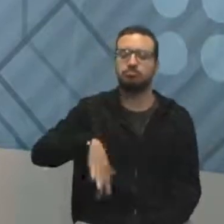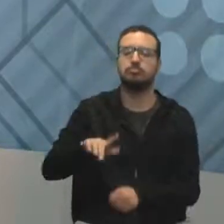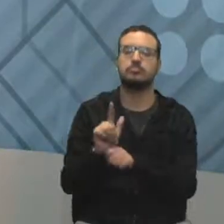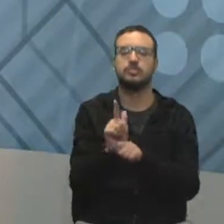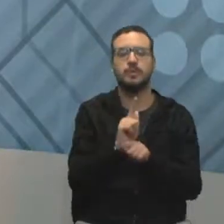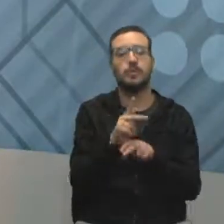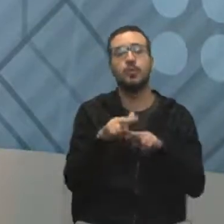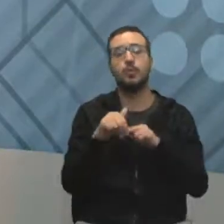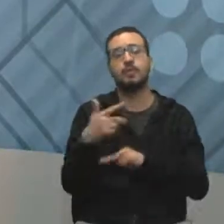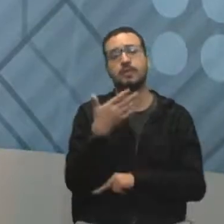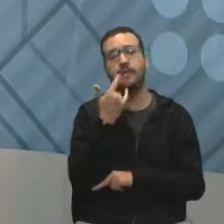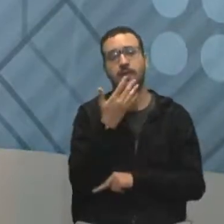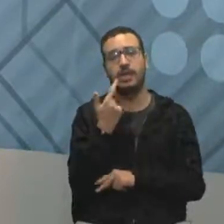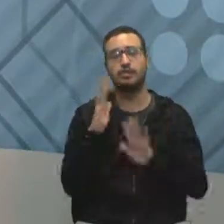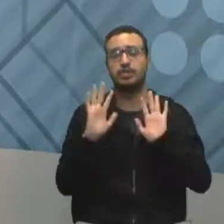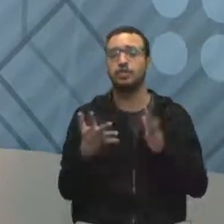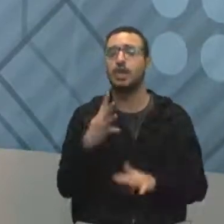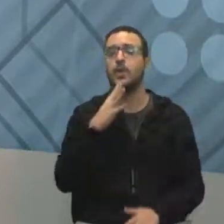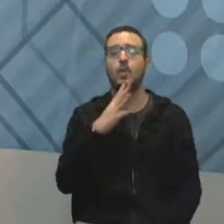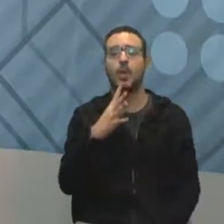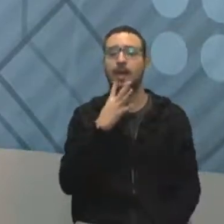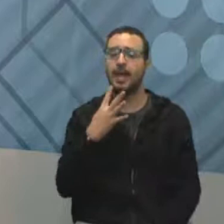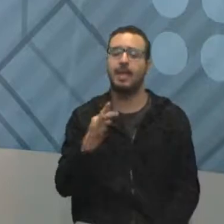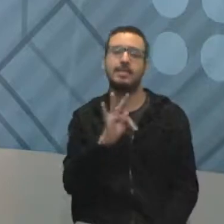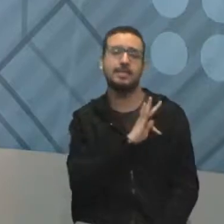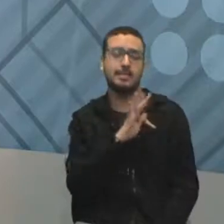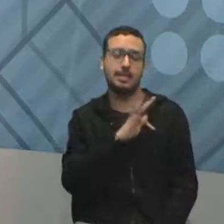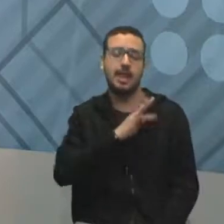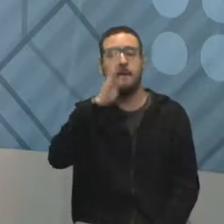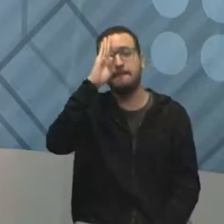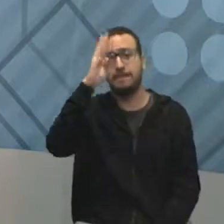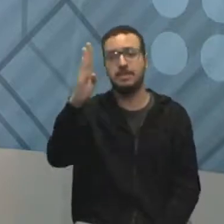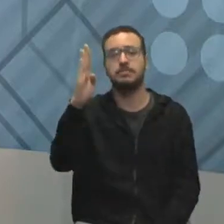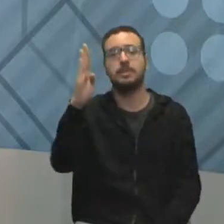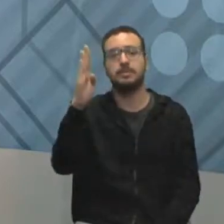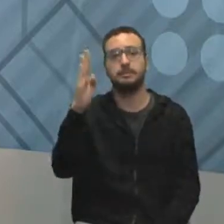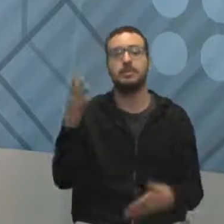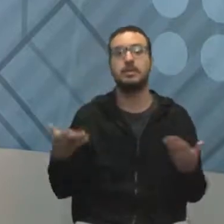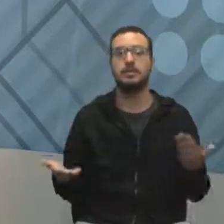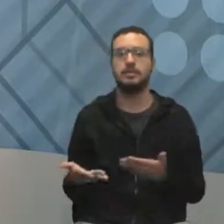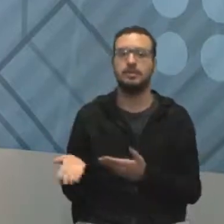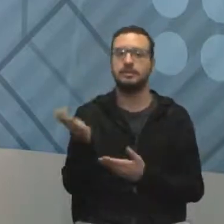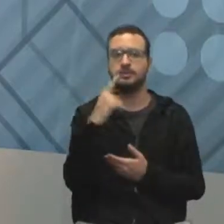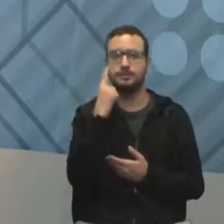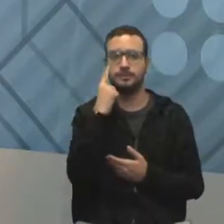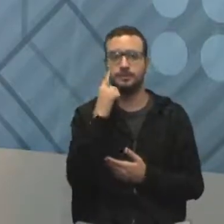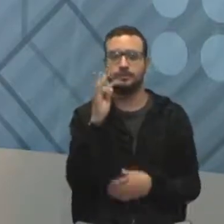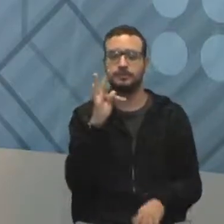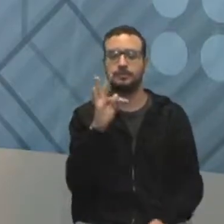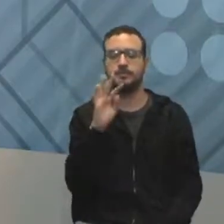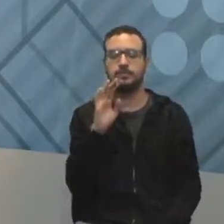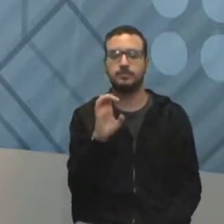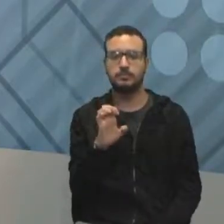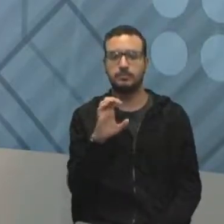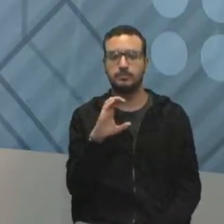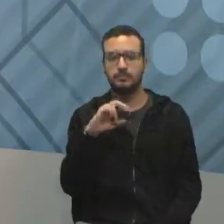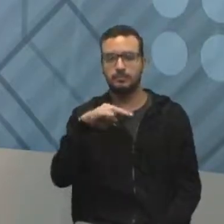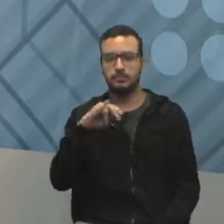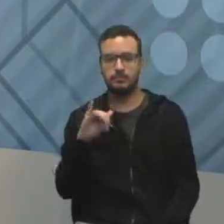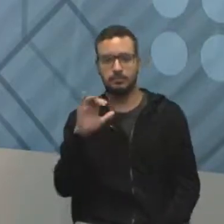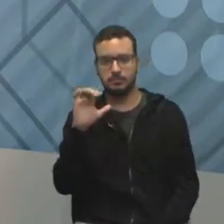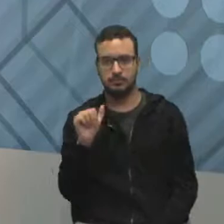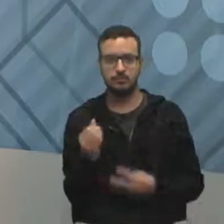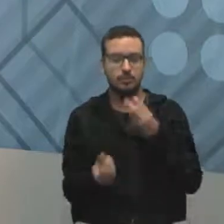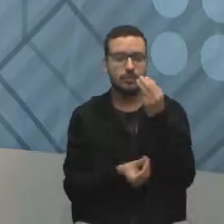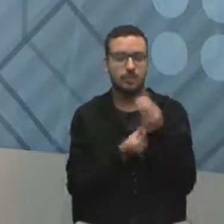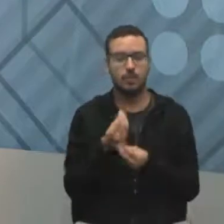é fácil. Porque você já conhece a técnica principal. Então vamos agora aplicar essa técnica para resolver o problema. A primeira